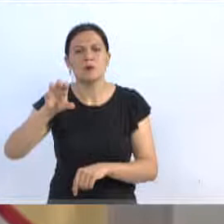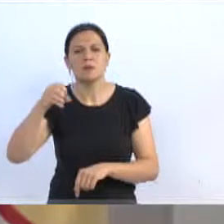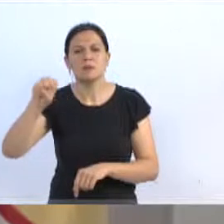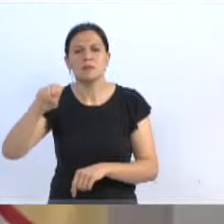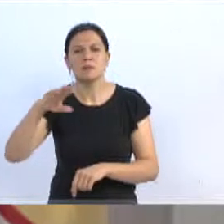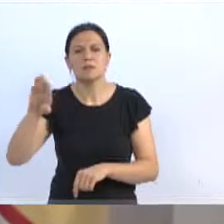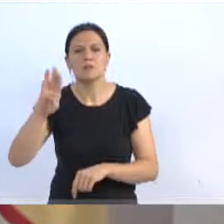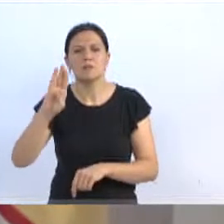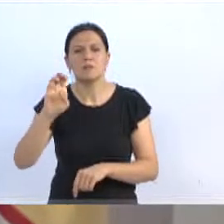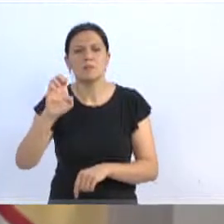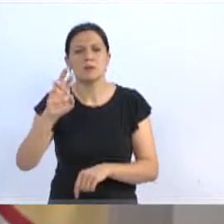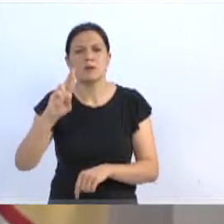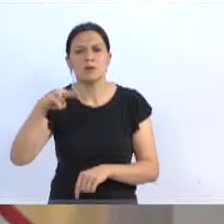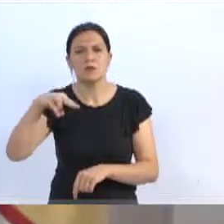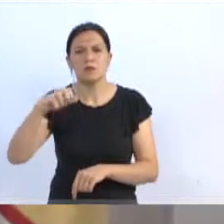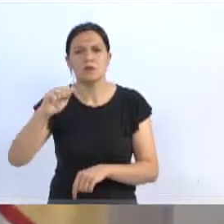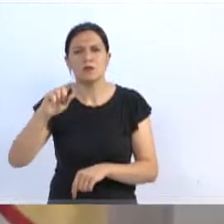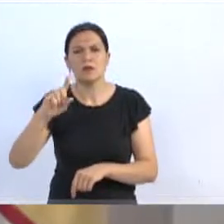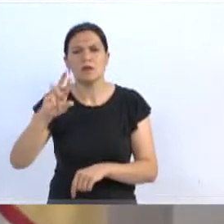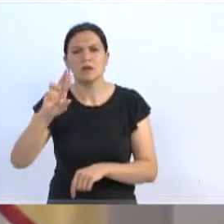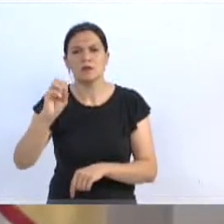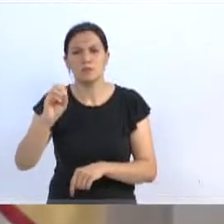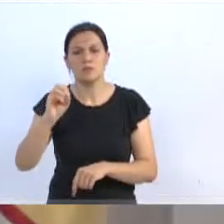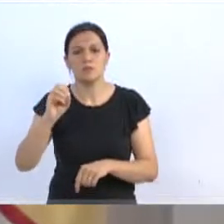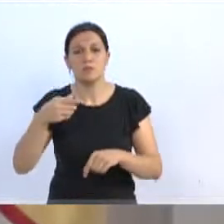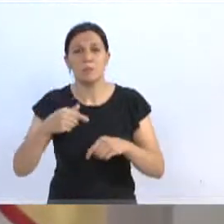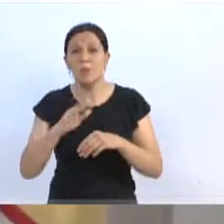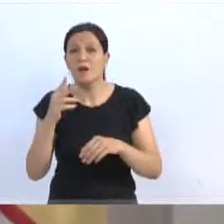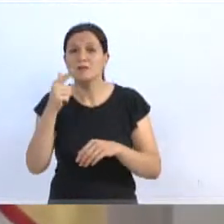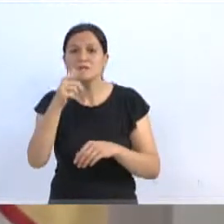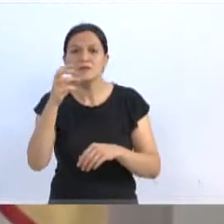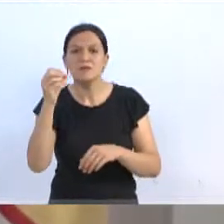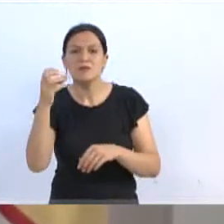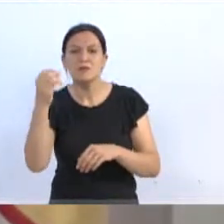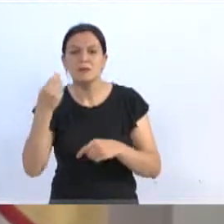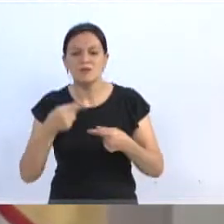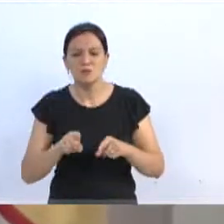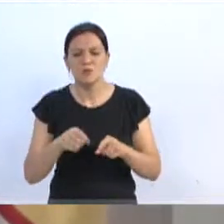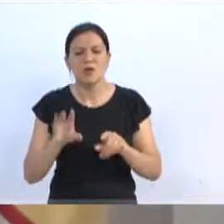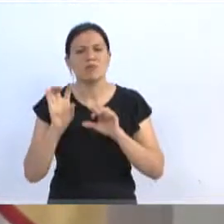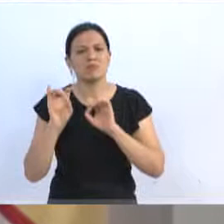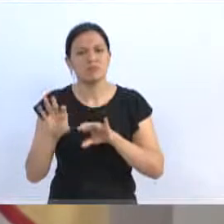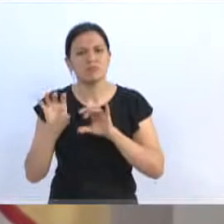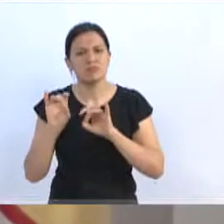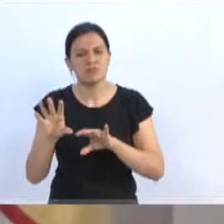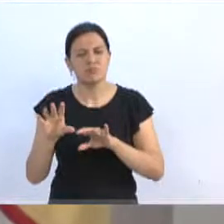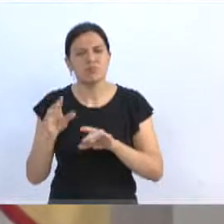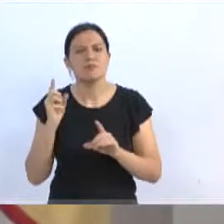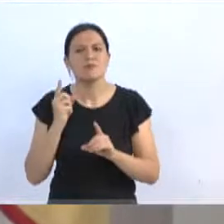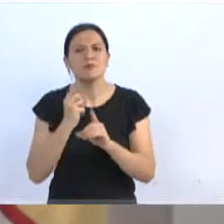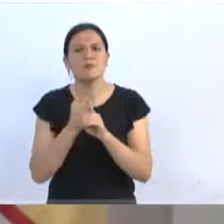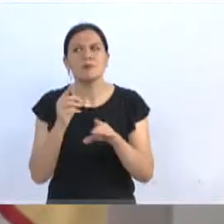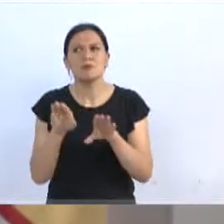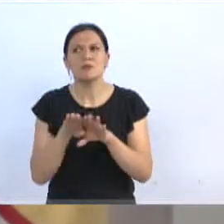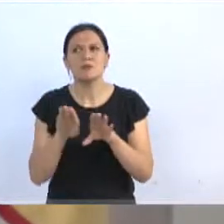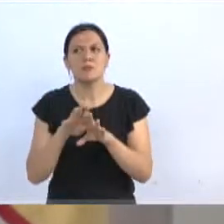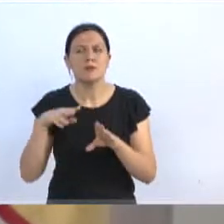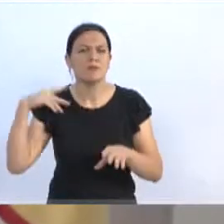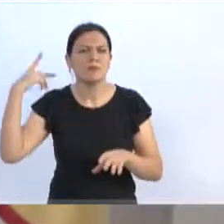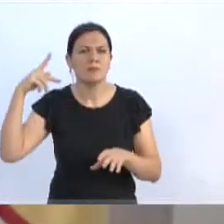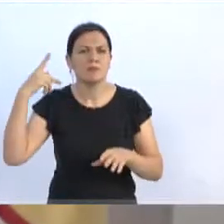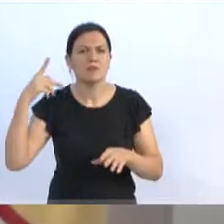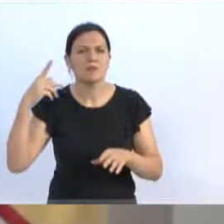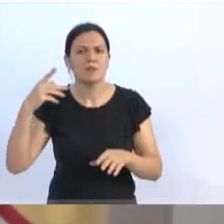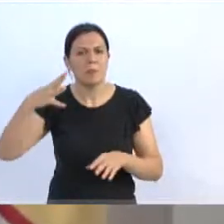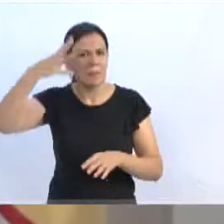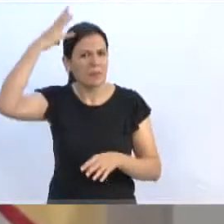Elcio comandou lá mais de 700 churrascos, churrascos foram vendidos, encontrei lá também o vereador Alexandre